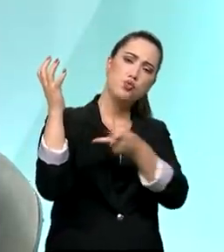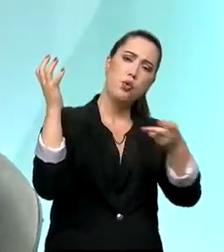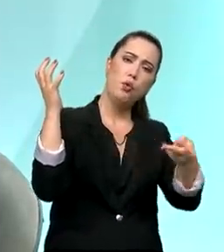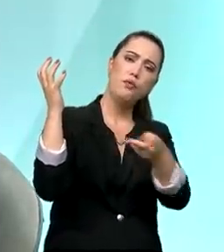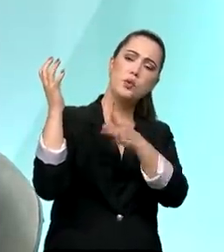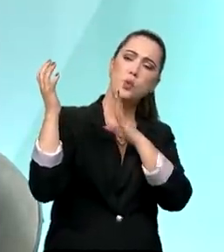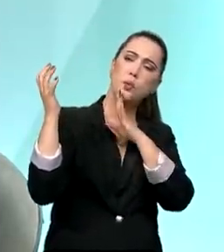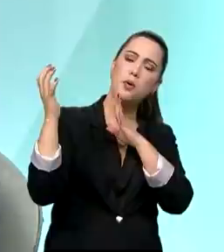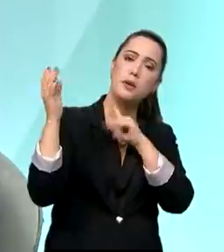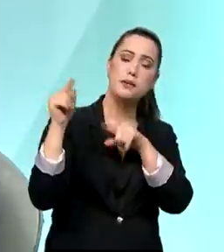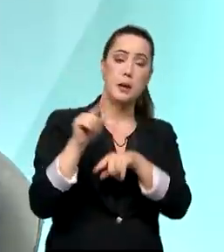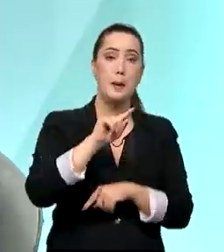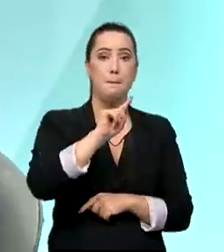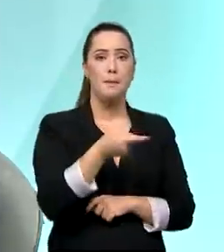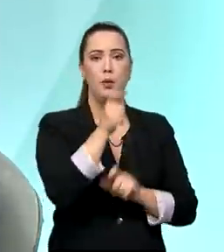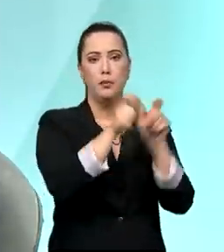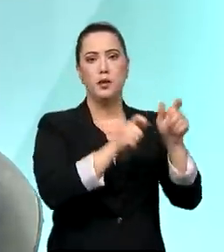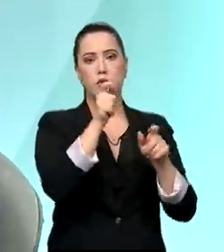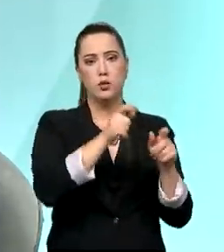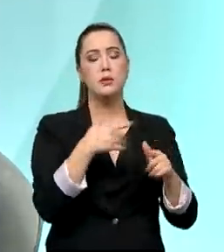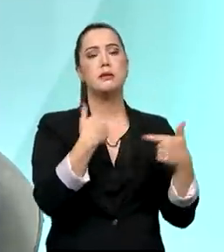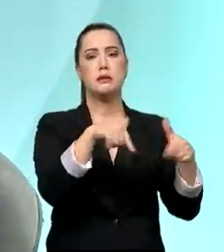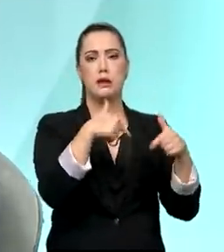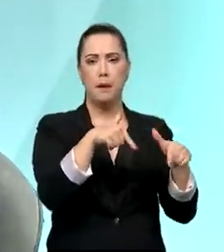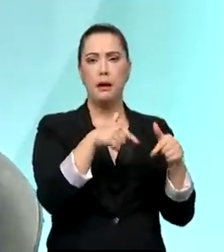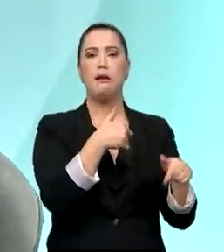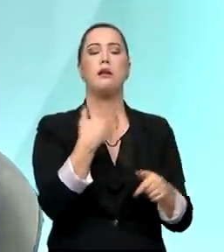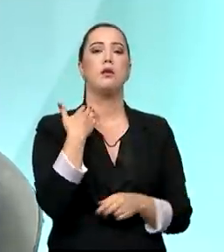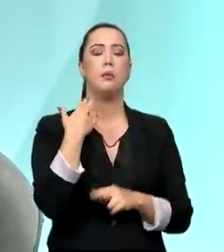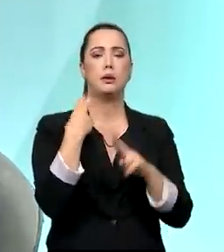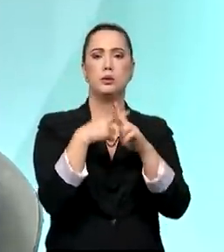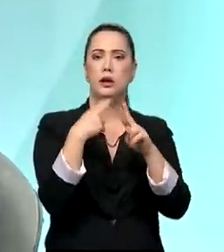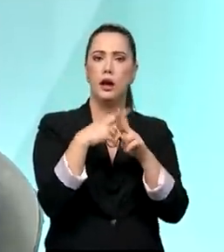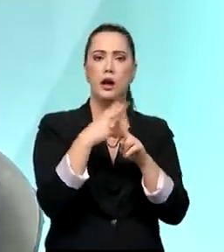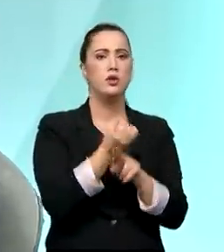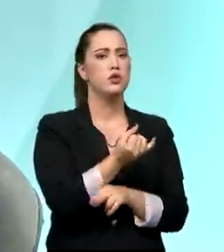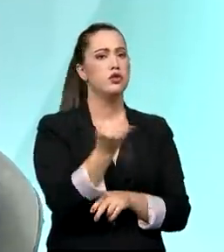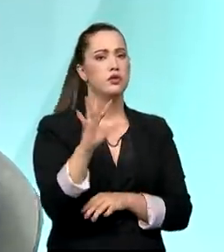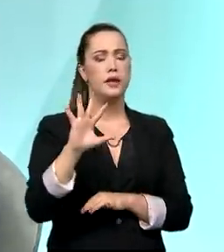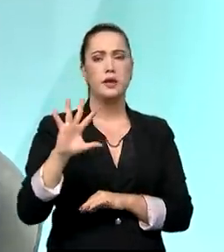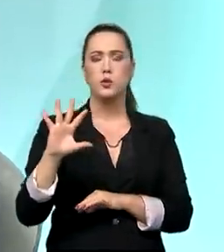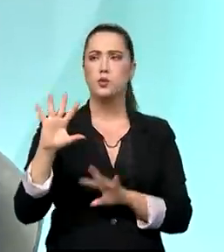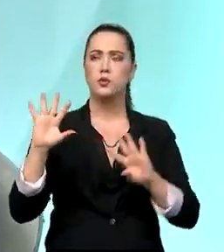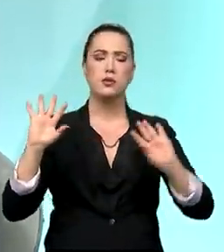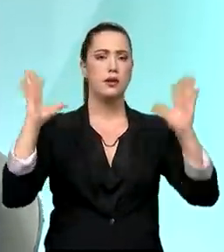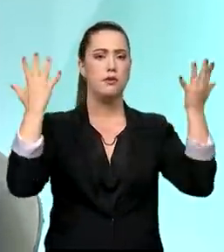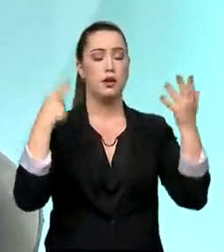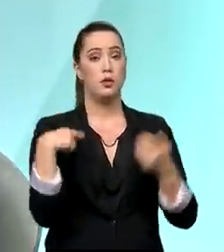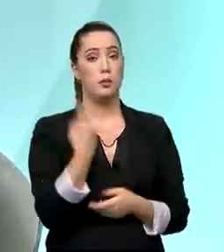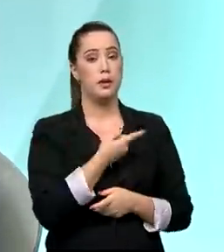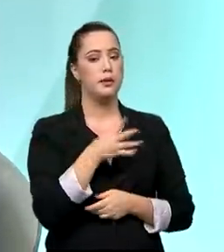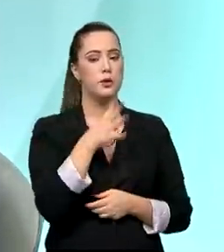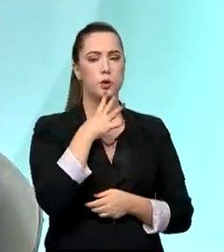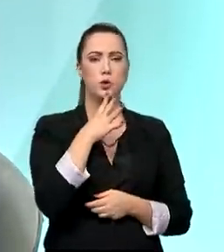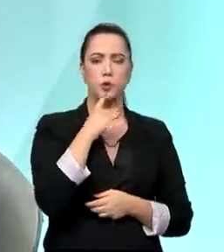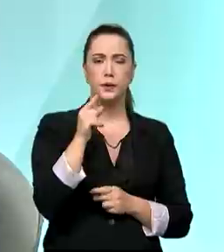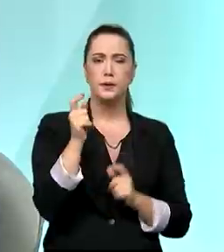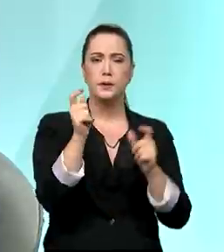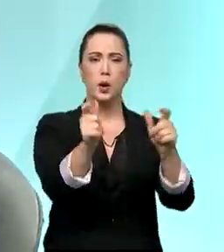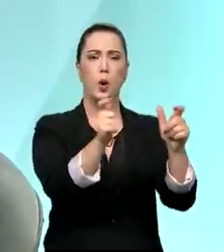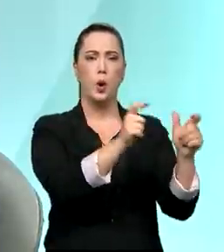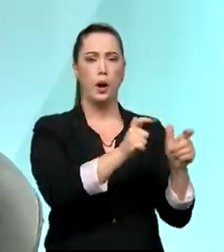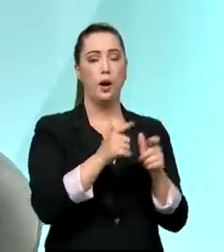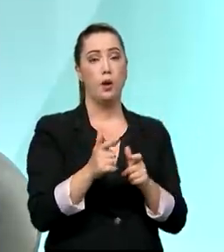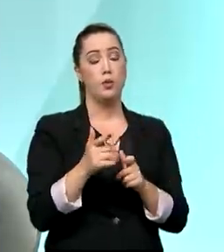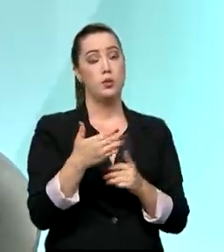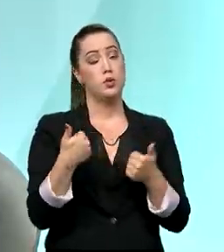Mil pessoas da Caixa estiveram em vários eventos. Isso é fundamental para que nós conheçamos de